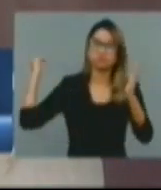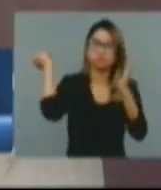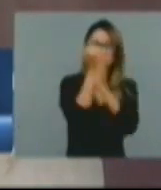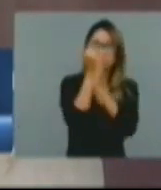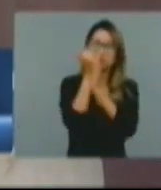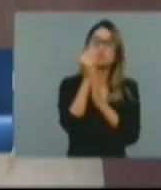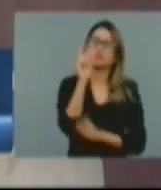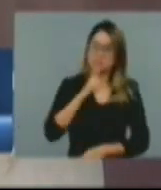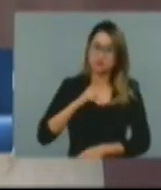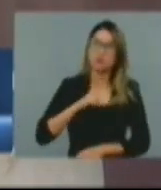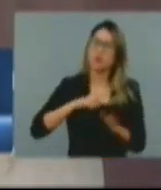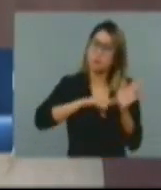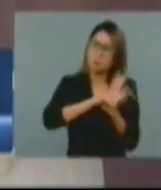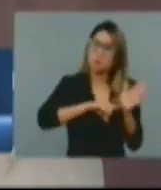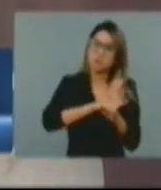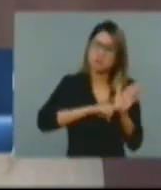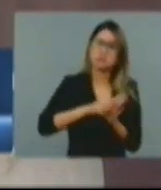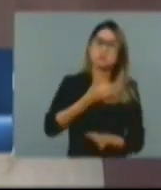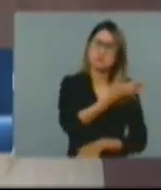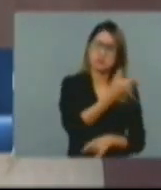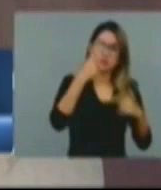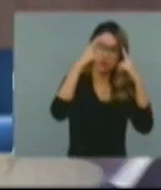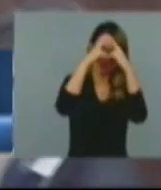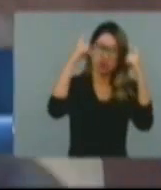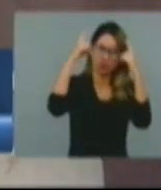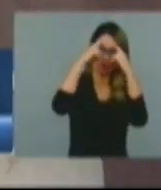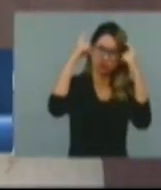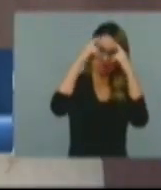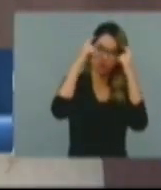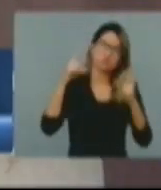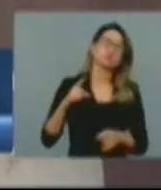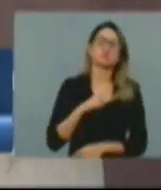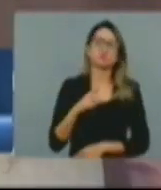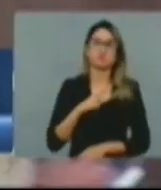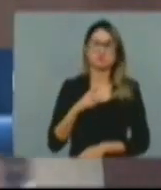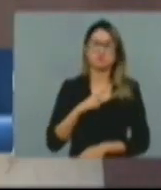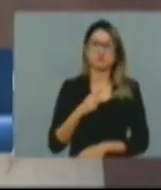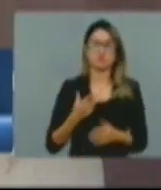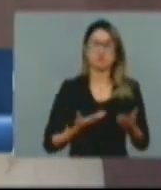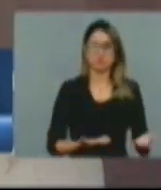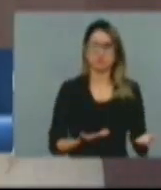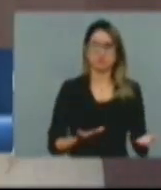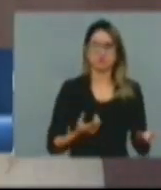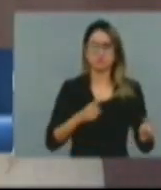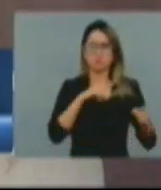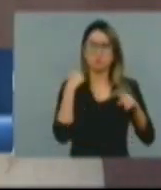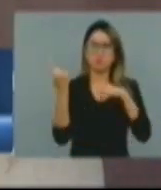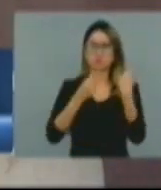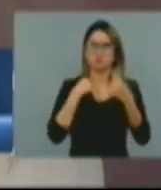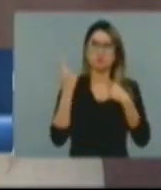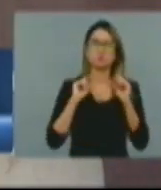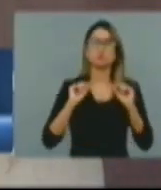violência extraídos do sistema único de saúde, do sistema de informações de mortalidade,